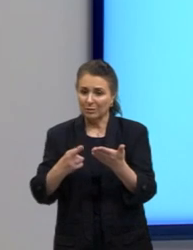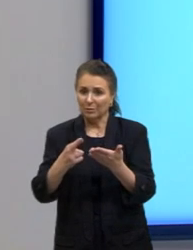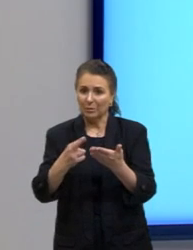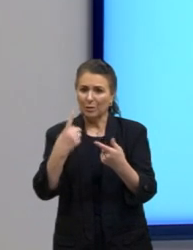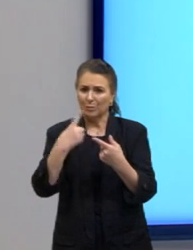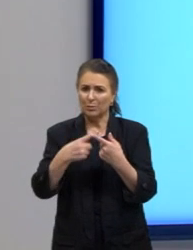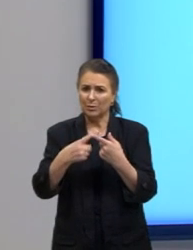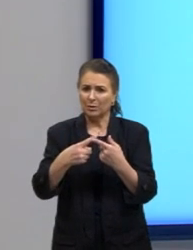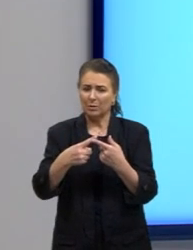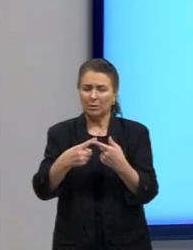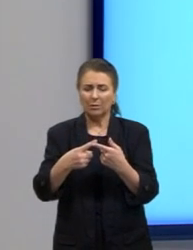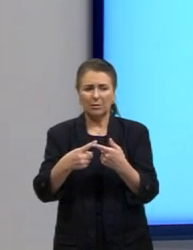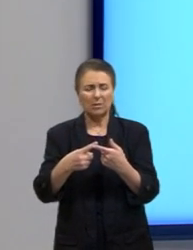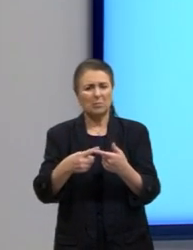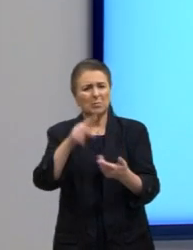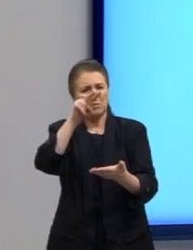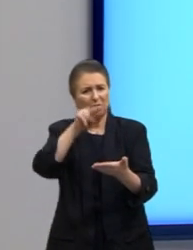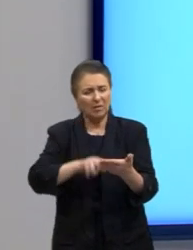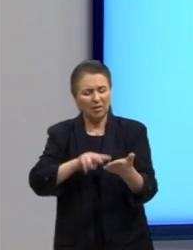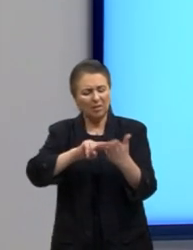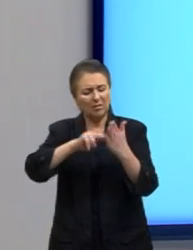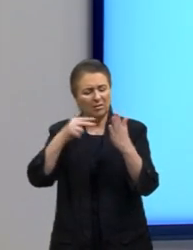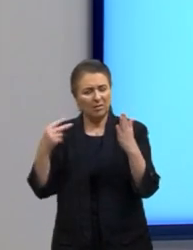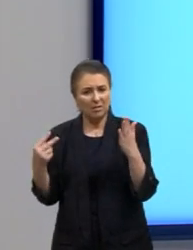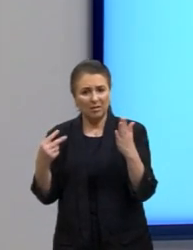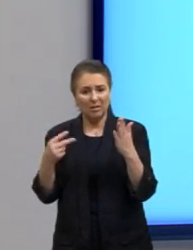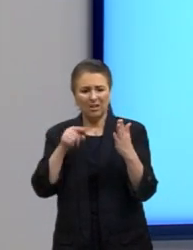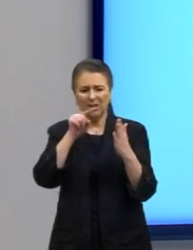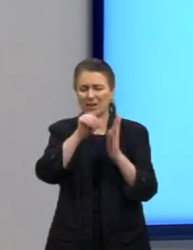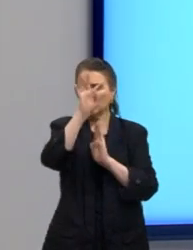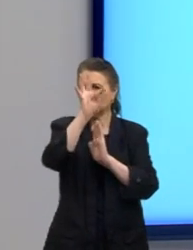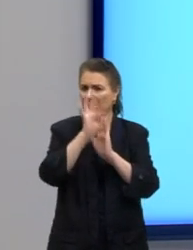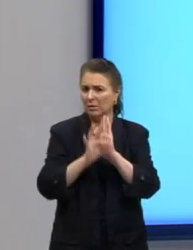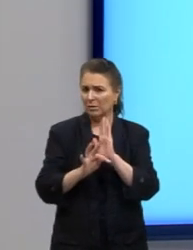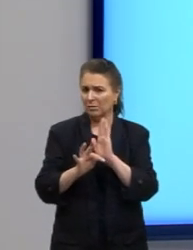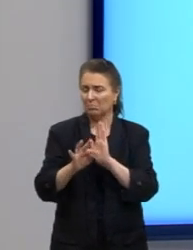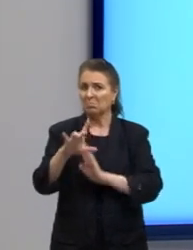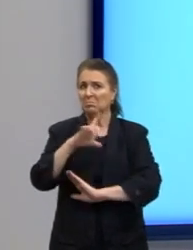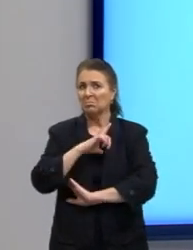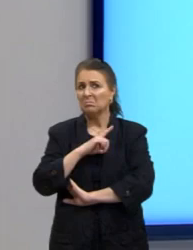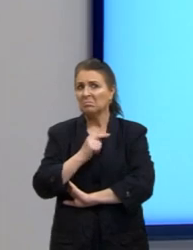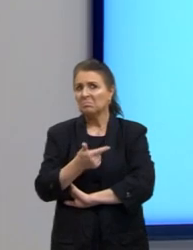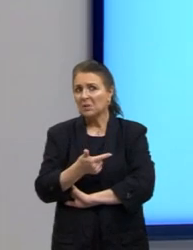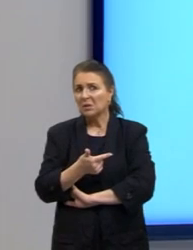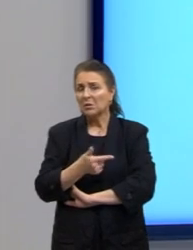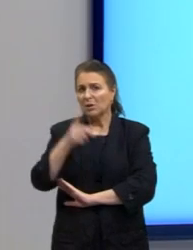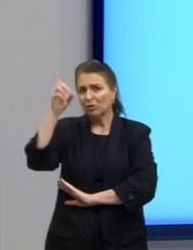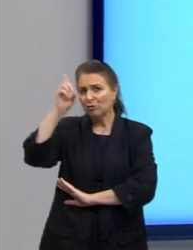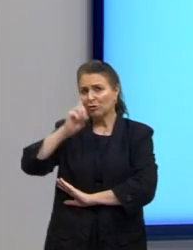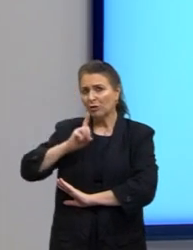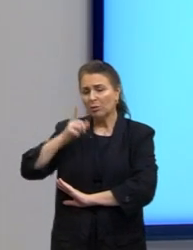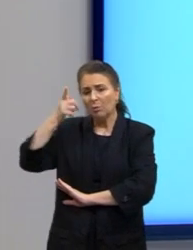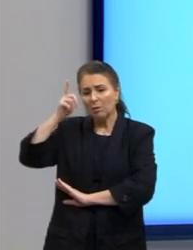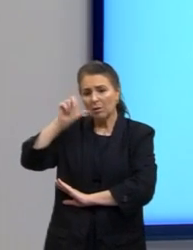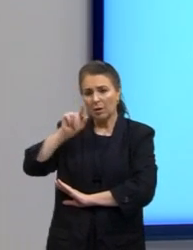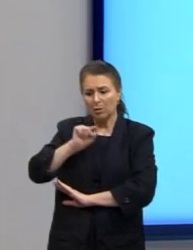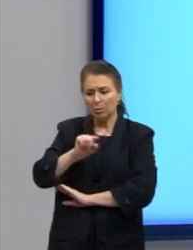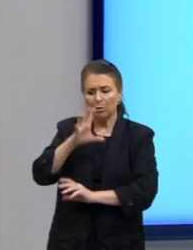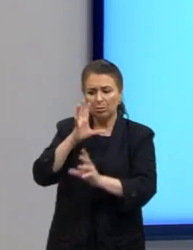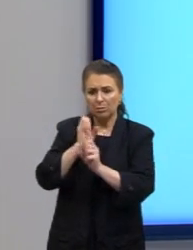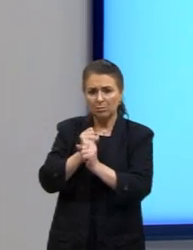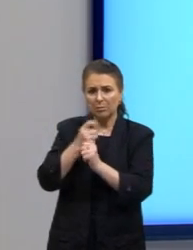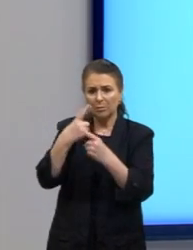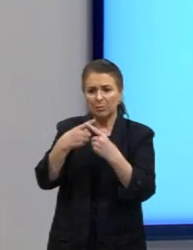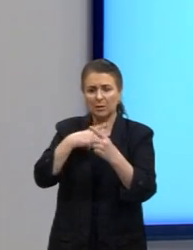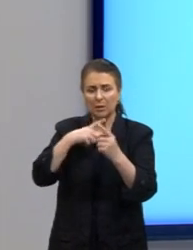basta que eu leia, interprete e entenda ah, esse daqui é um texto que tem direito a ganhar nota mil porque ele tem